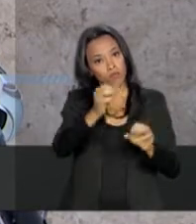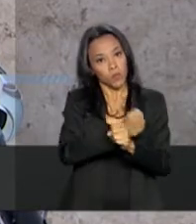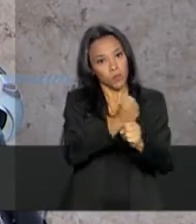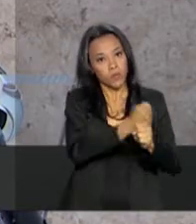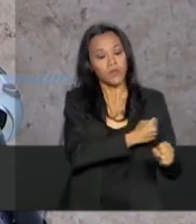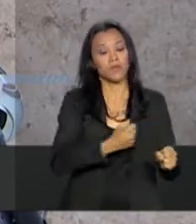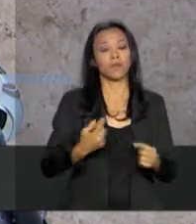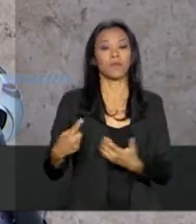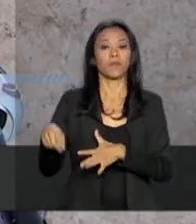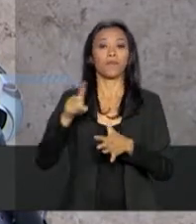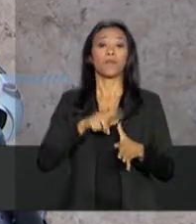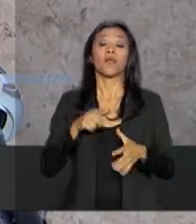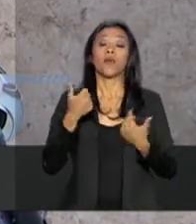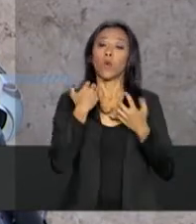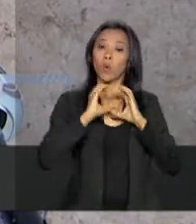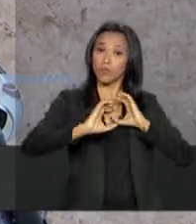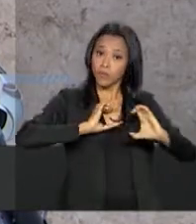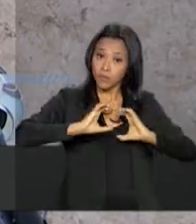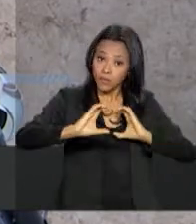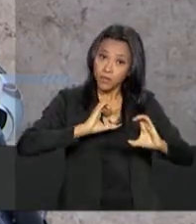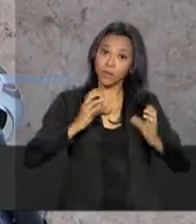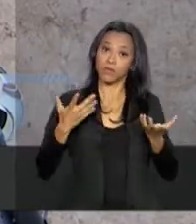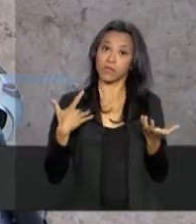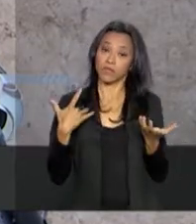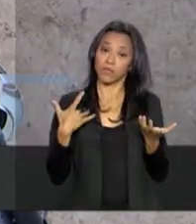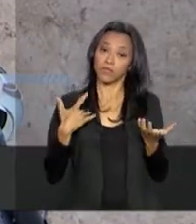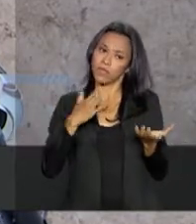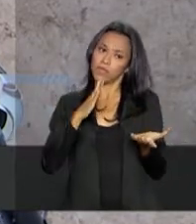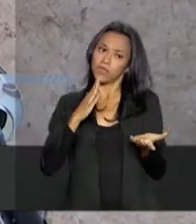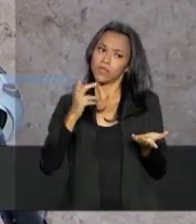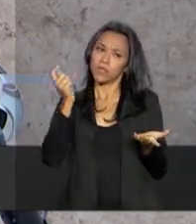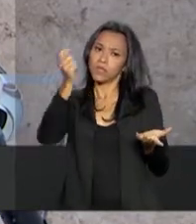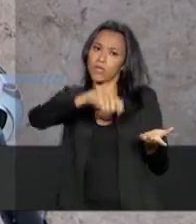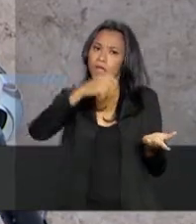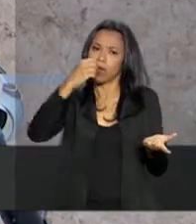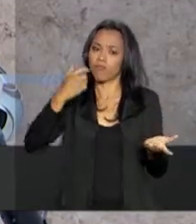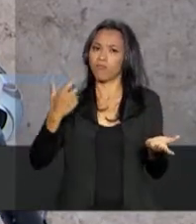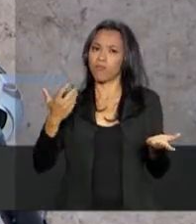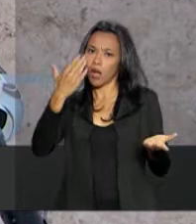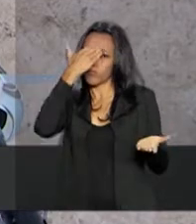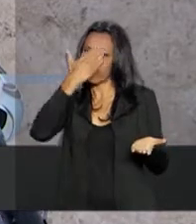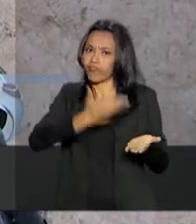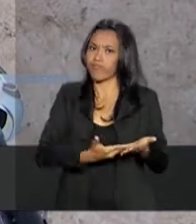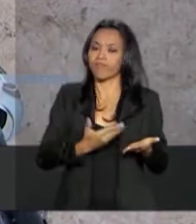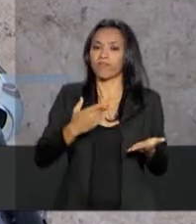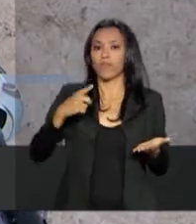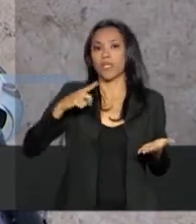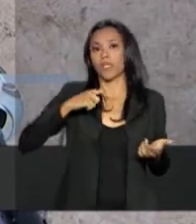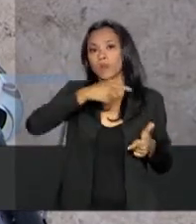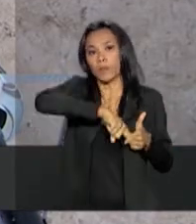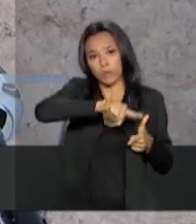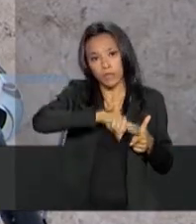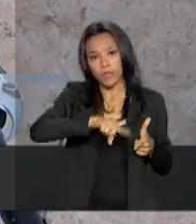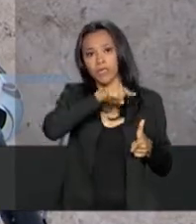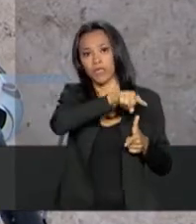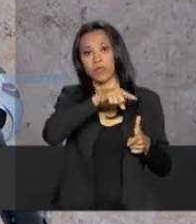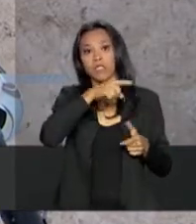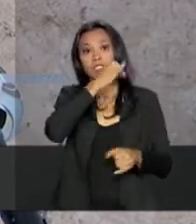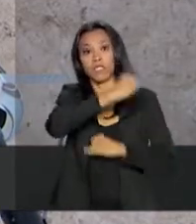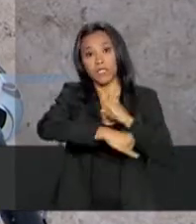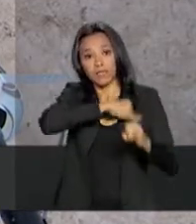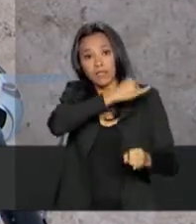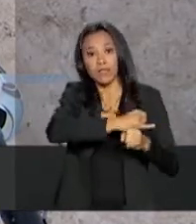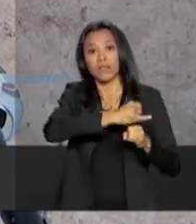o estabelecimento de comunicações mais confiáveis e mais efetivas, porque lá tem um problema de internet.